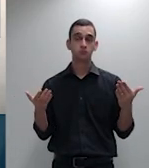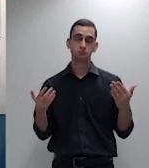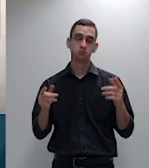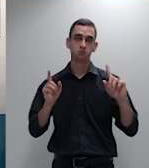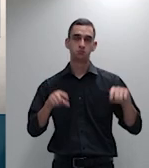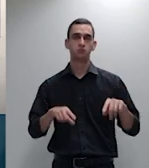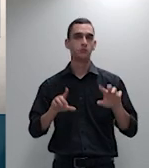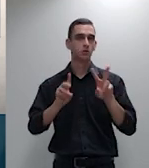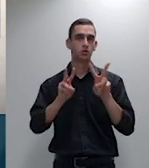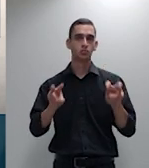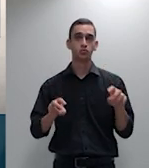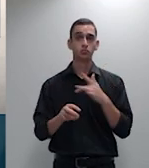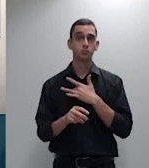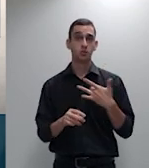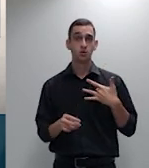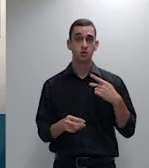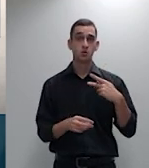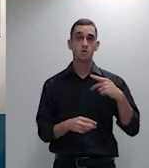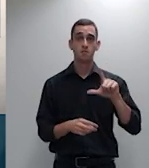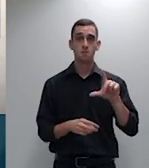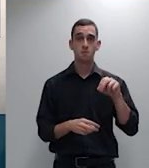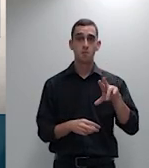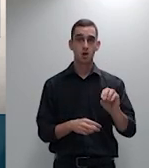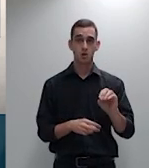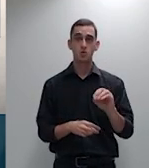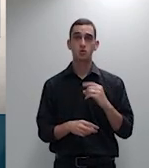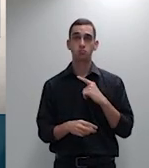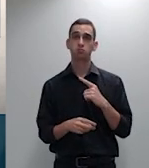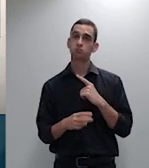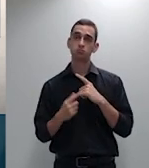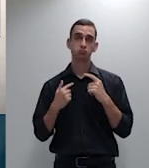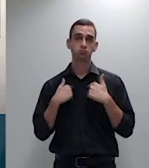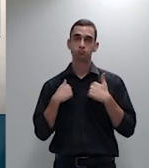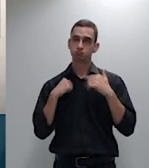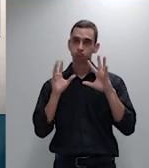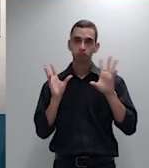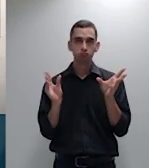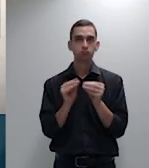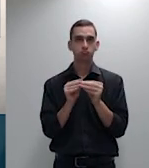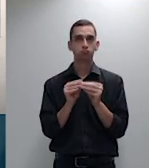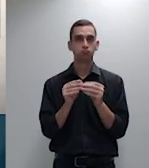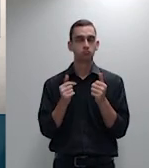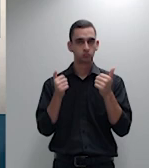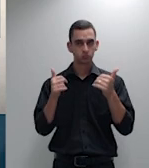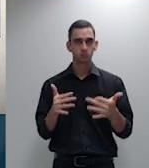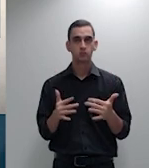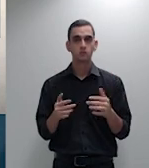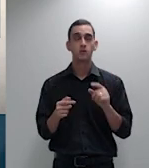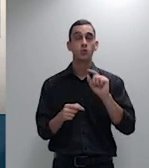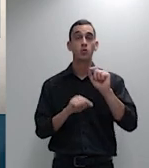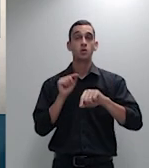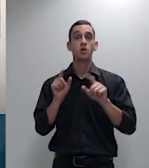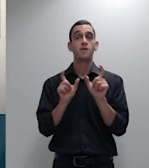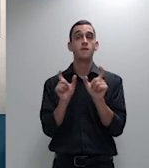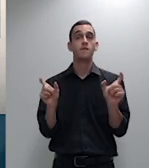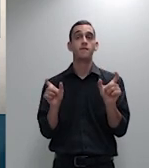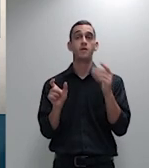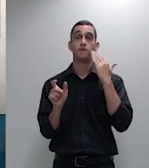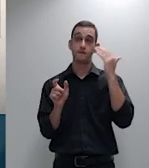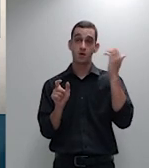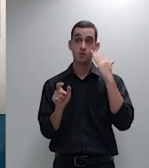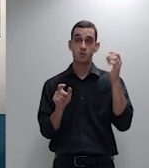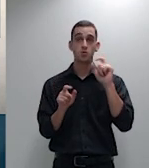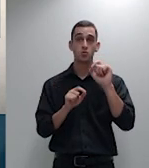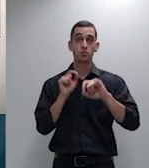e vou me limitar a citar uma frase famosa que repetitivo é para repetir então